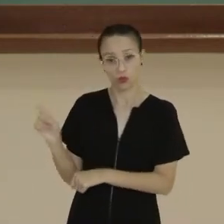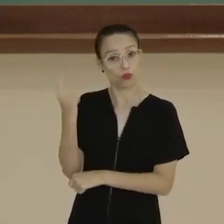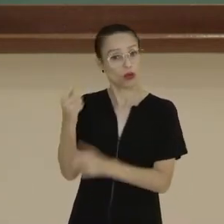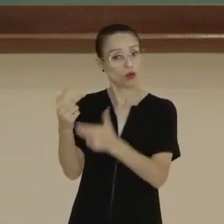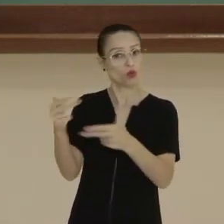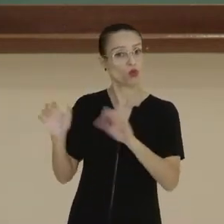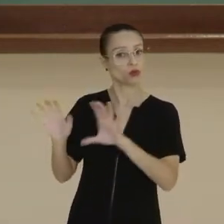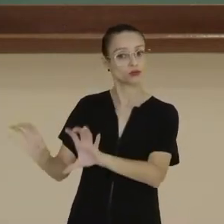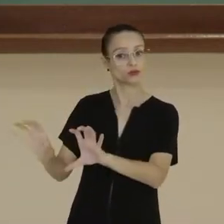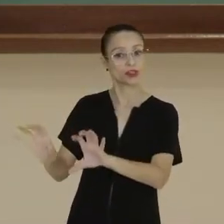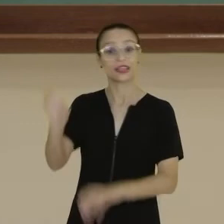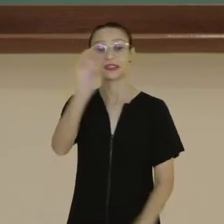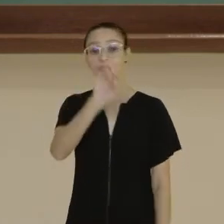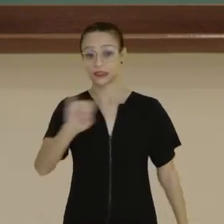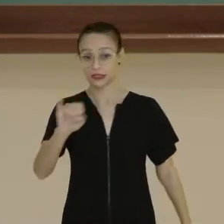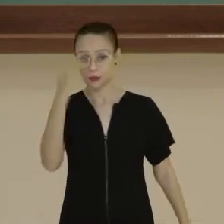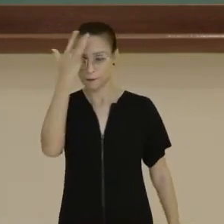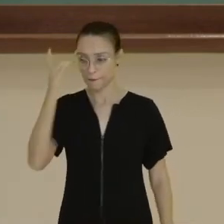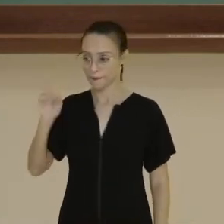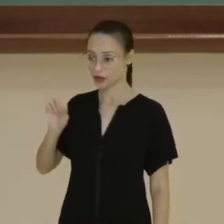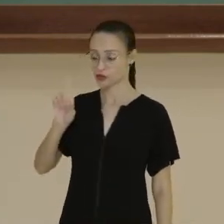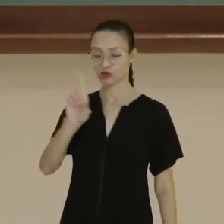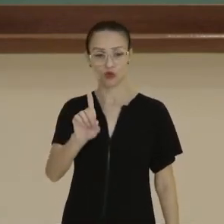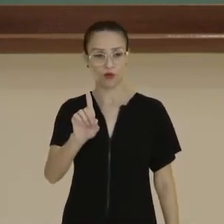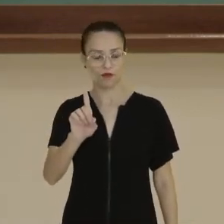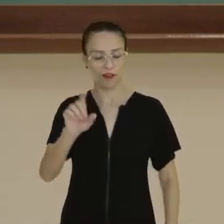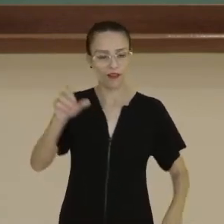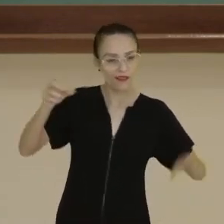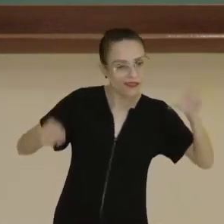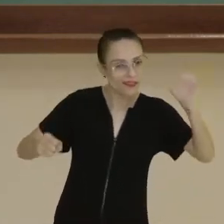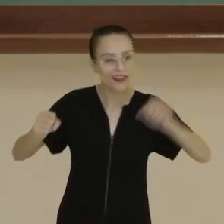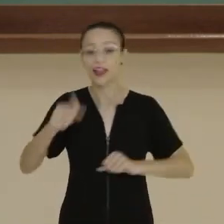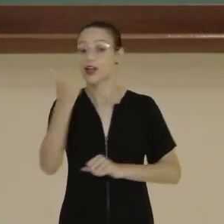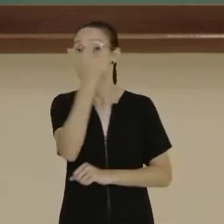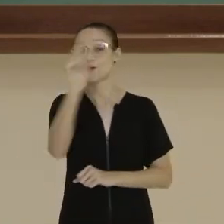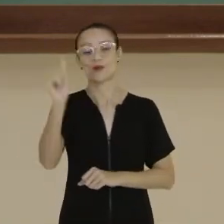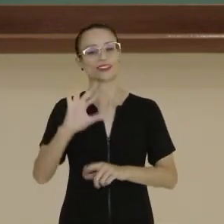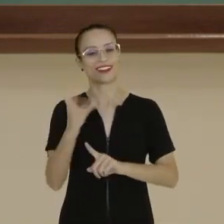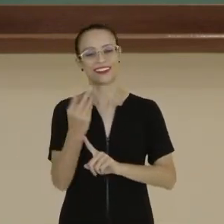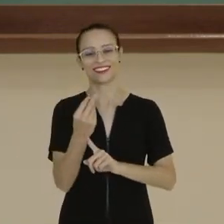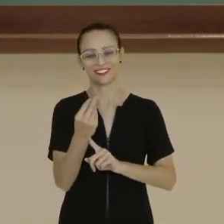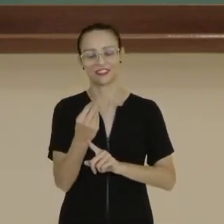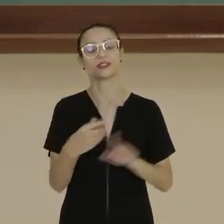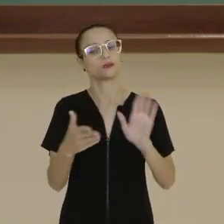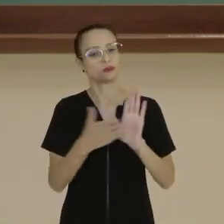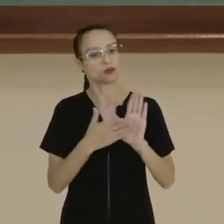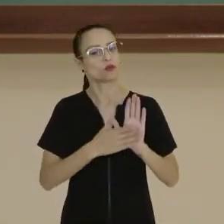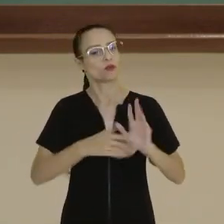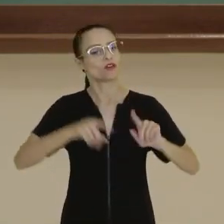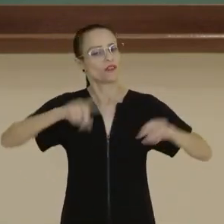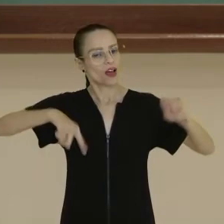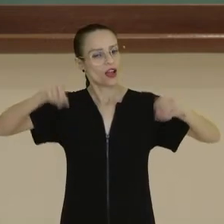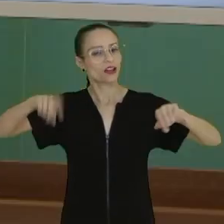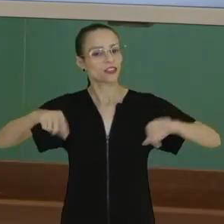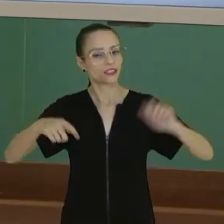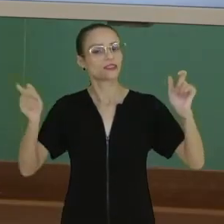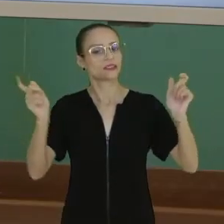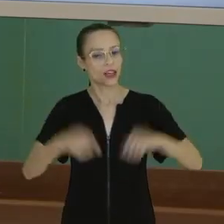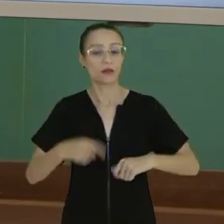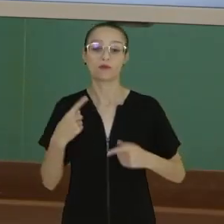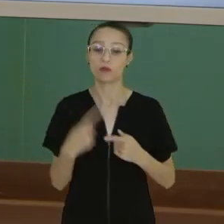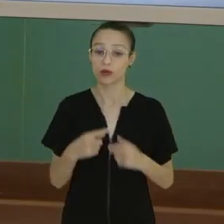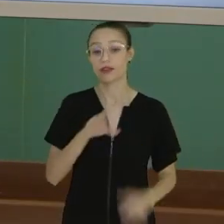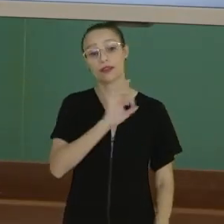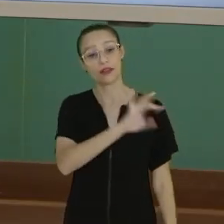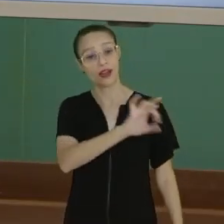obra de arte. Mas quando ela está com a participação do público, ela é outra obra de arte. E ela propõe várias possibilidades. Porque cada